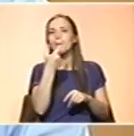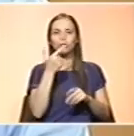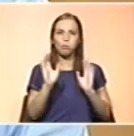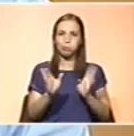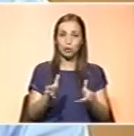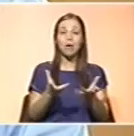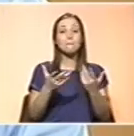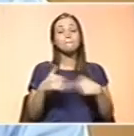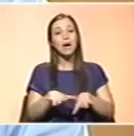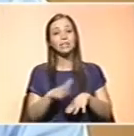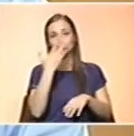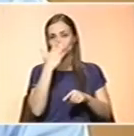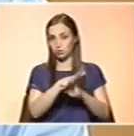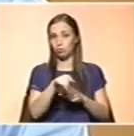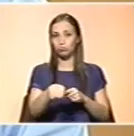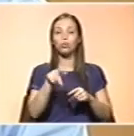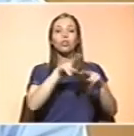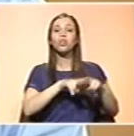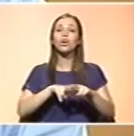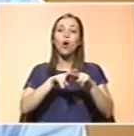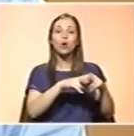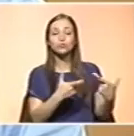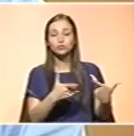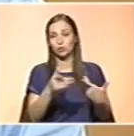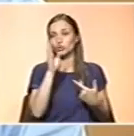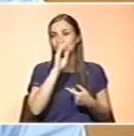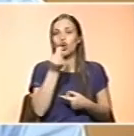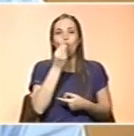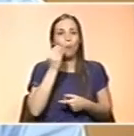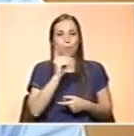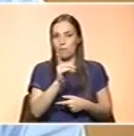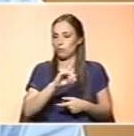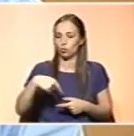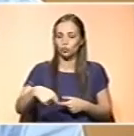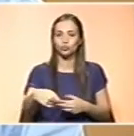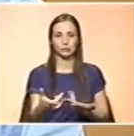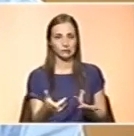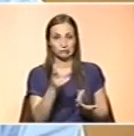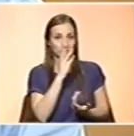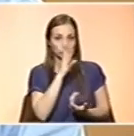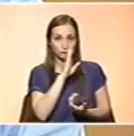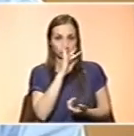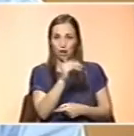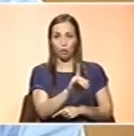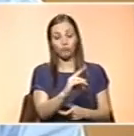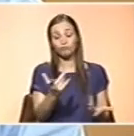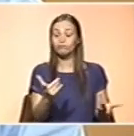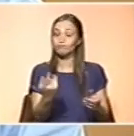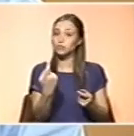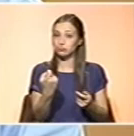havendo uma situação, um diagnóstico claro da deficiência deficiência de um ou outro nutrimento,